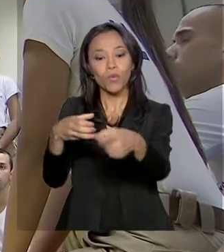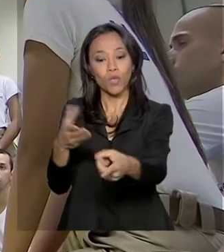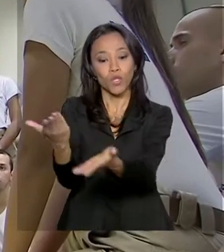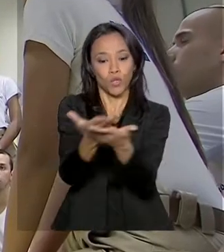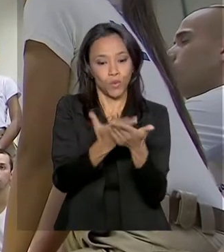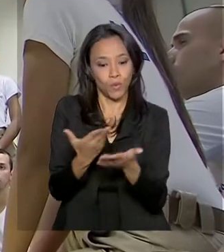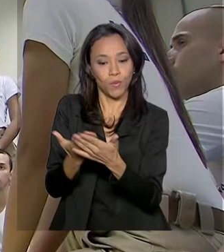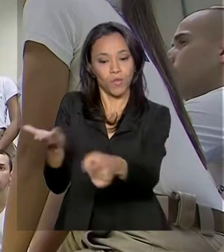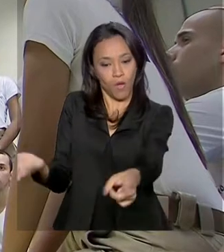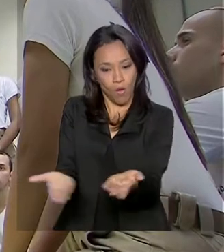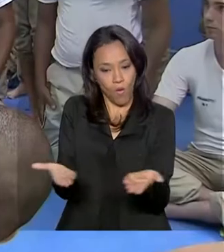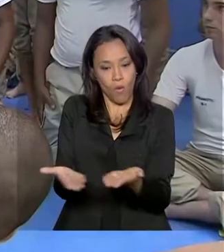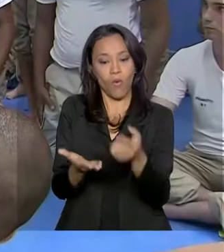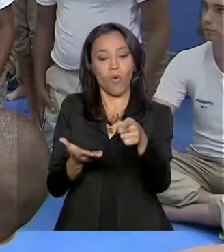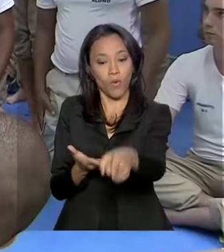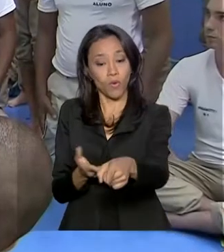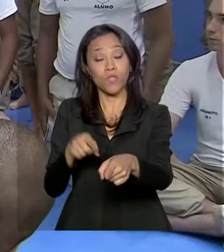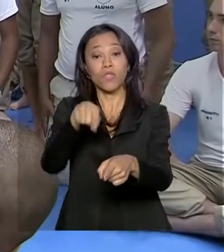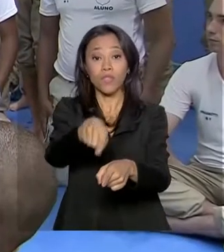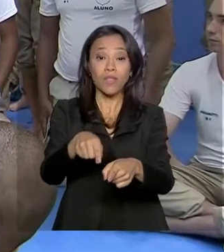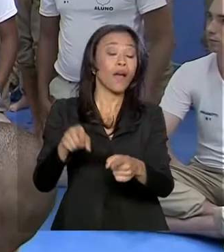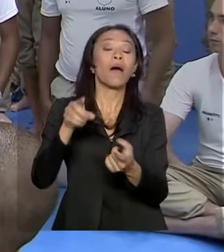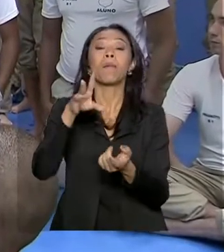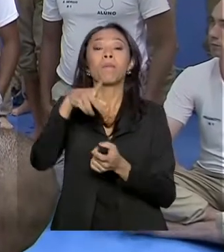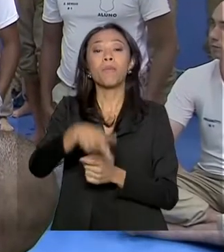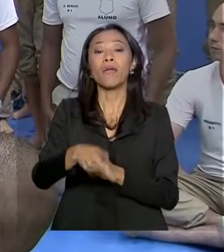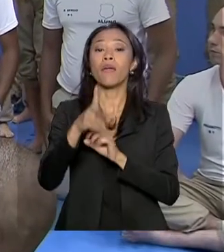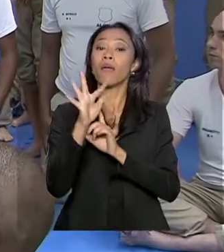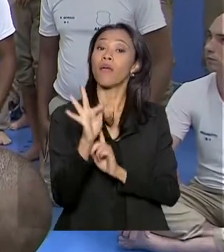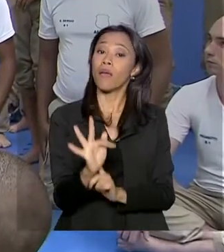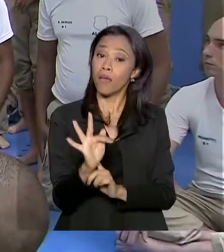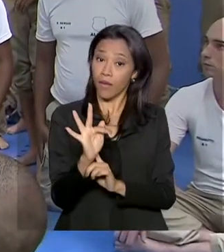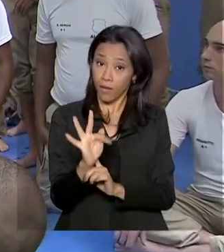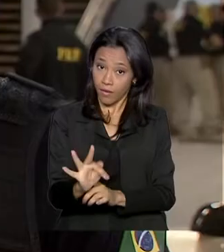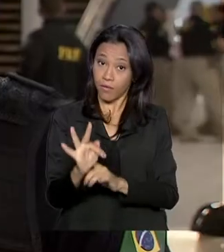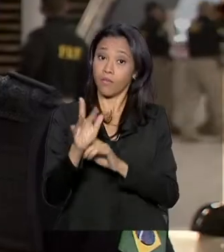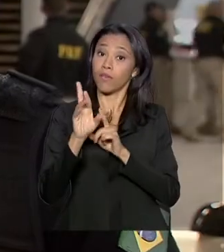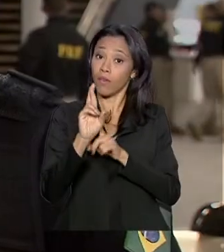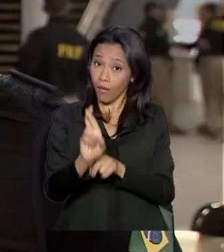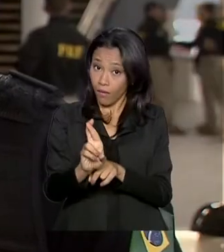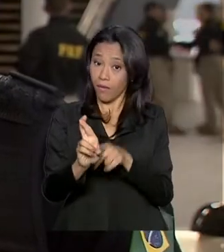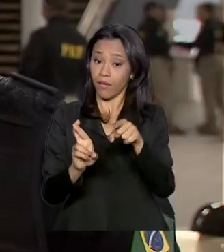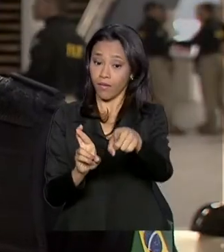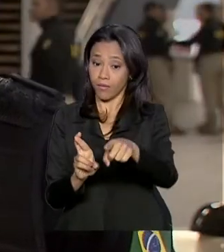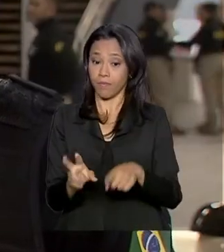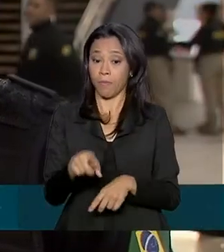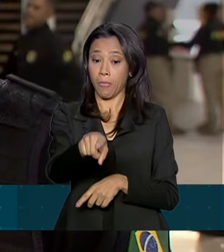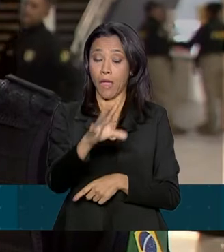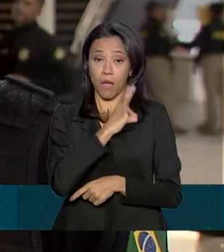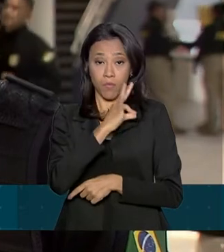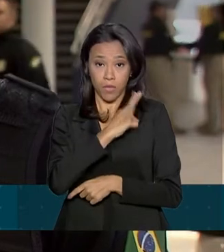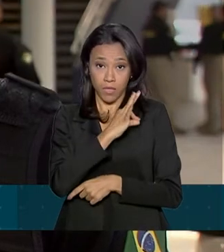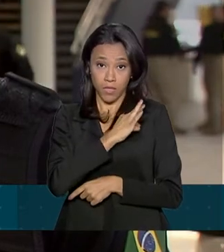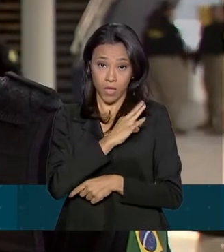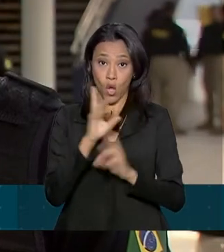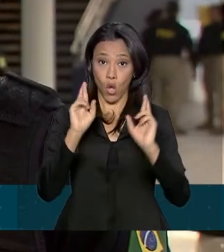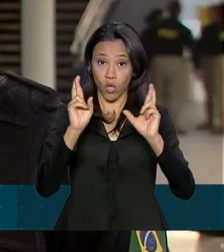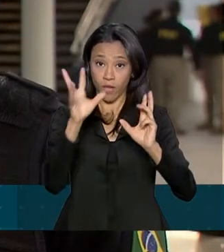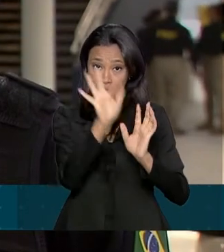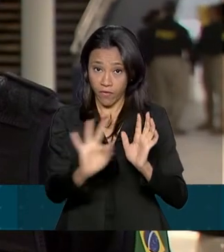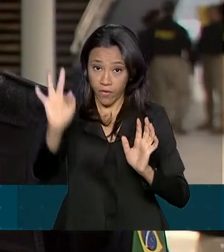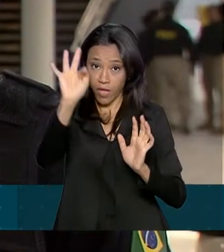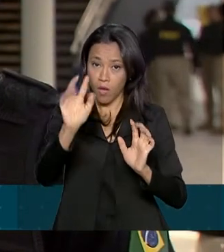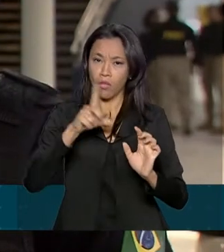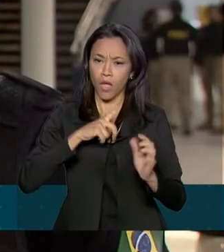hoje na Academia Nacional da PRF em Florianópolis, Santa Catarina. O PRF atua desde o atendimento,